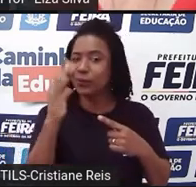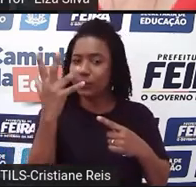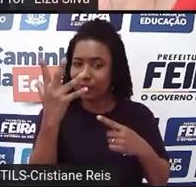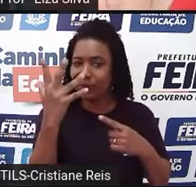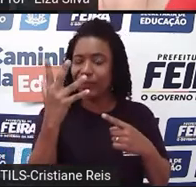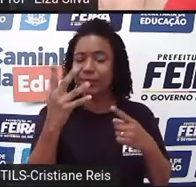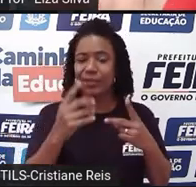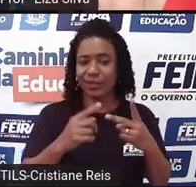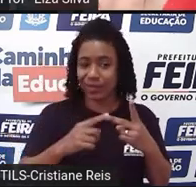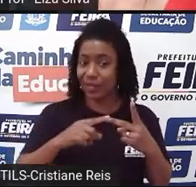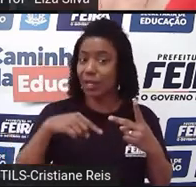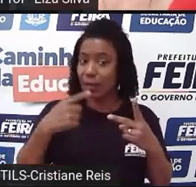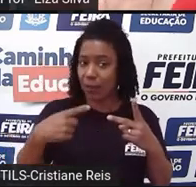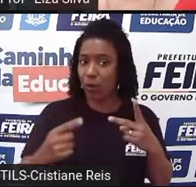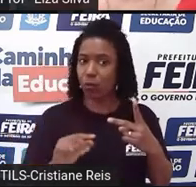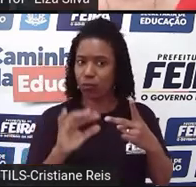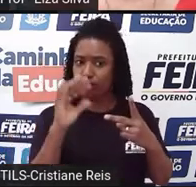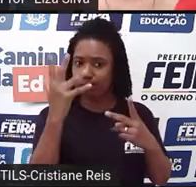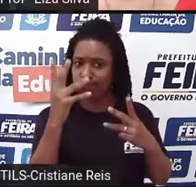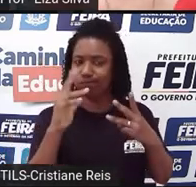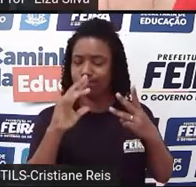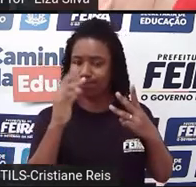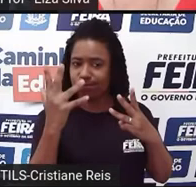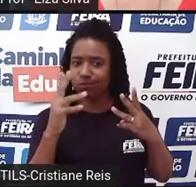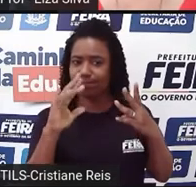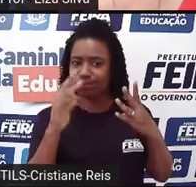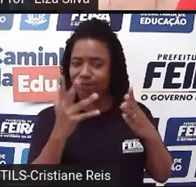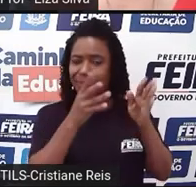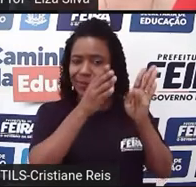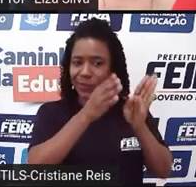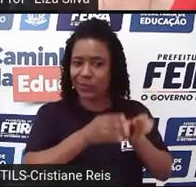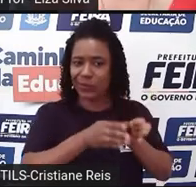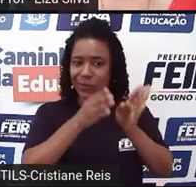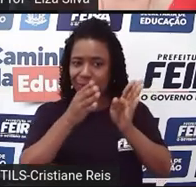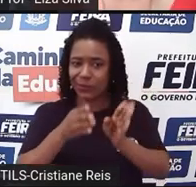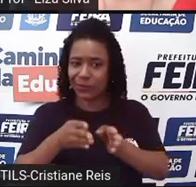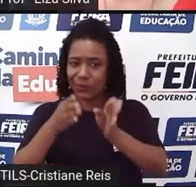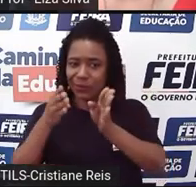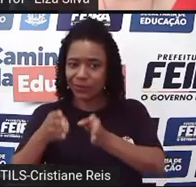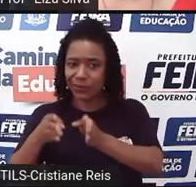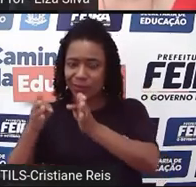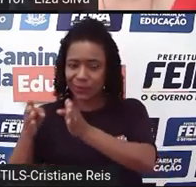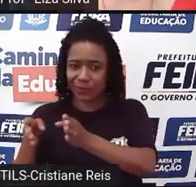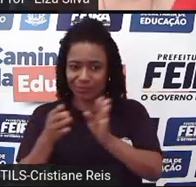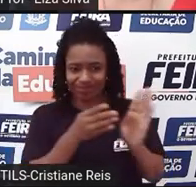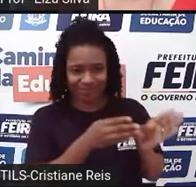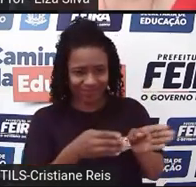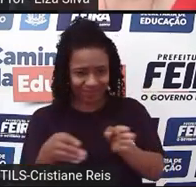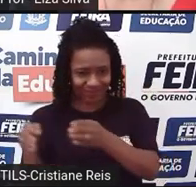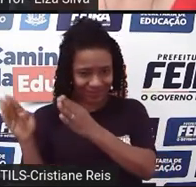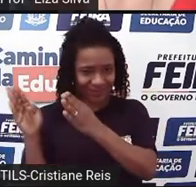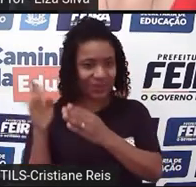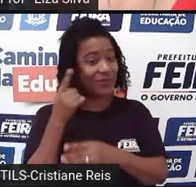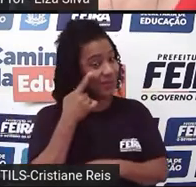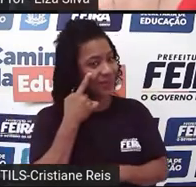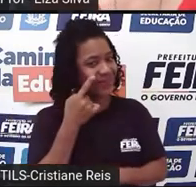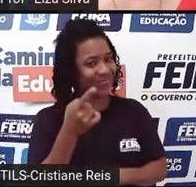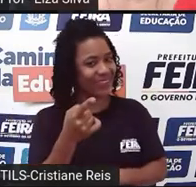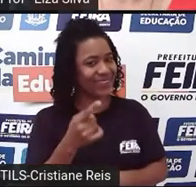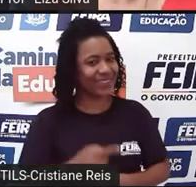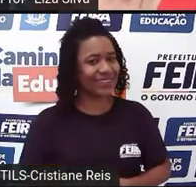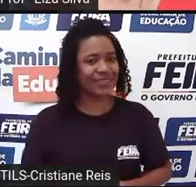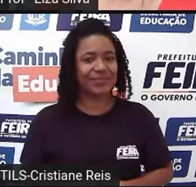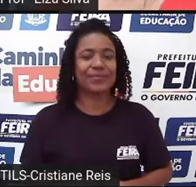ordem sequencial correta, né? Obedecendo uma sequência linear. Ok? Let's go! Então eu